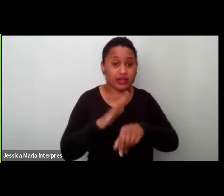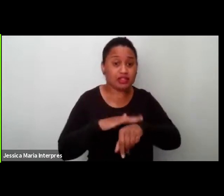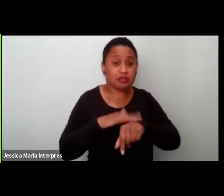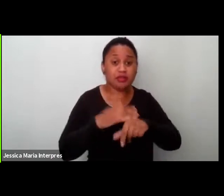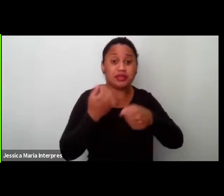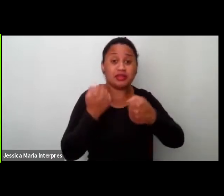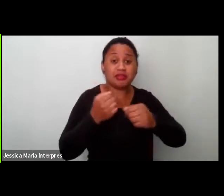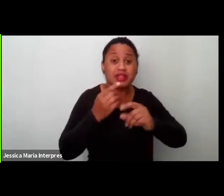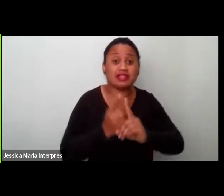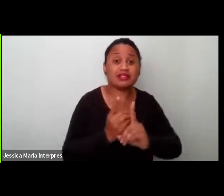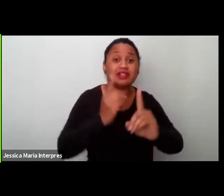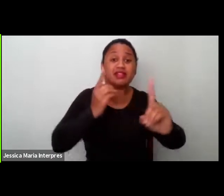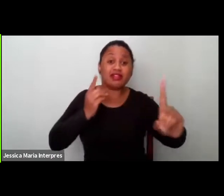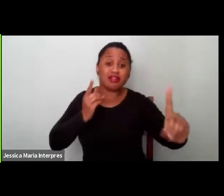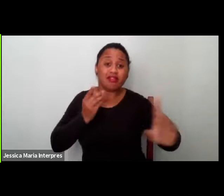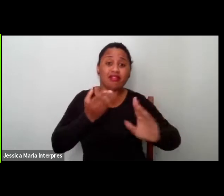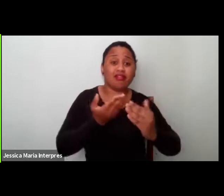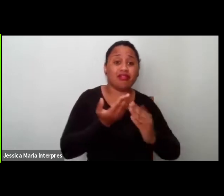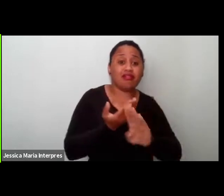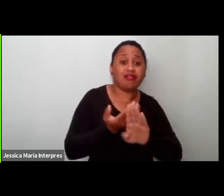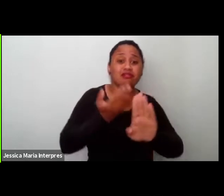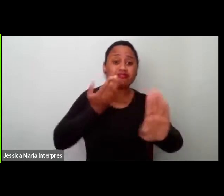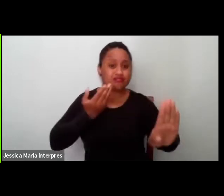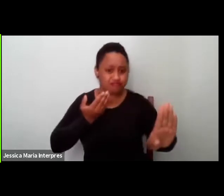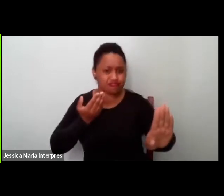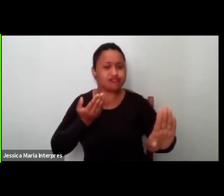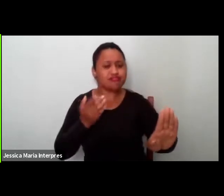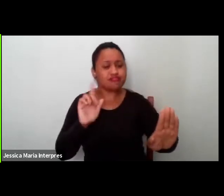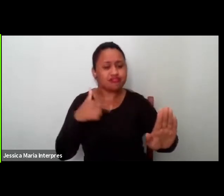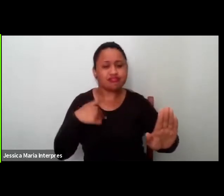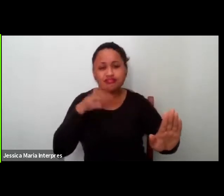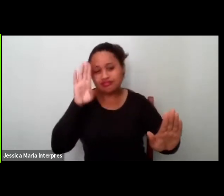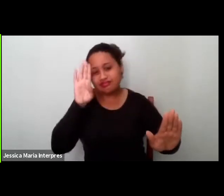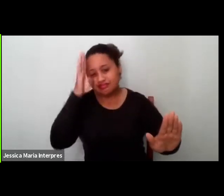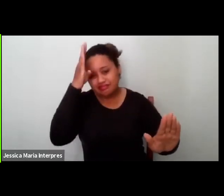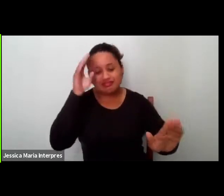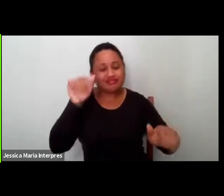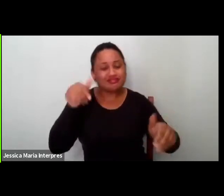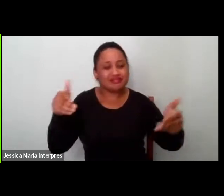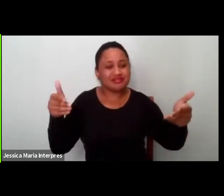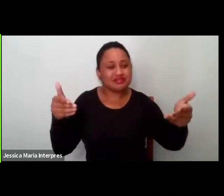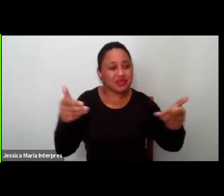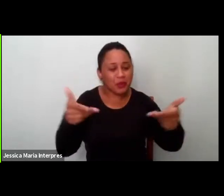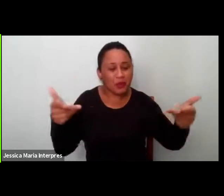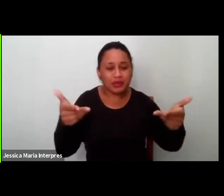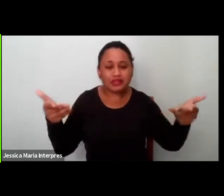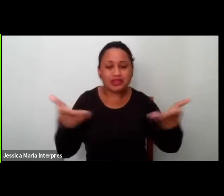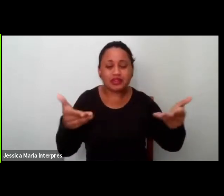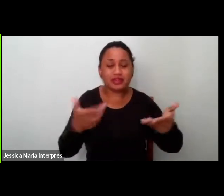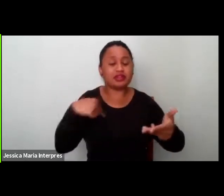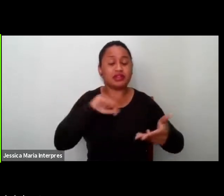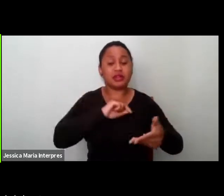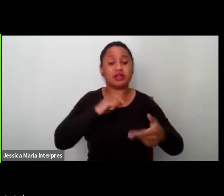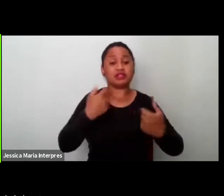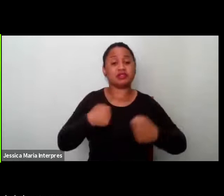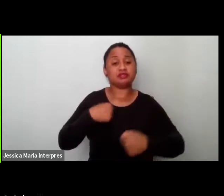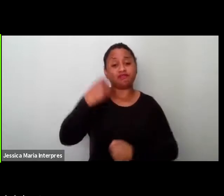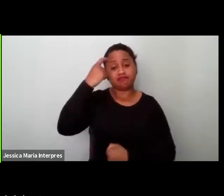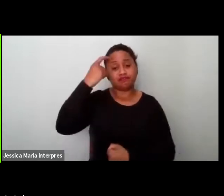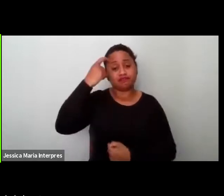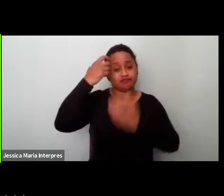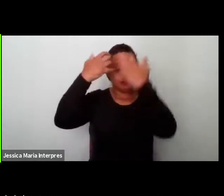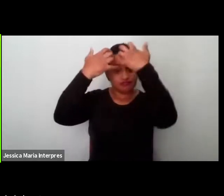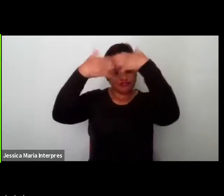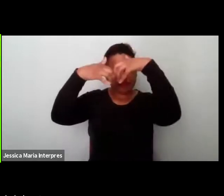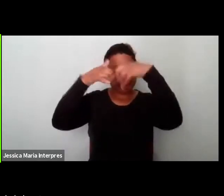Acho que esse é o principal ponto para a gente tentar é pensar não